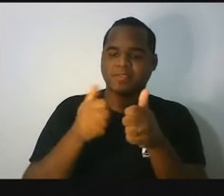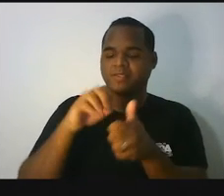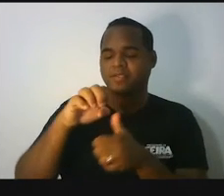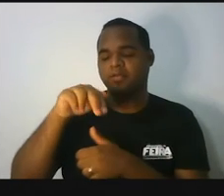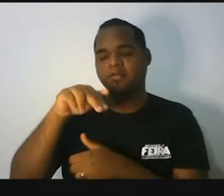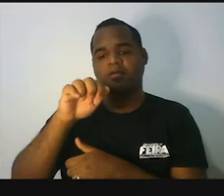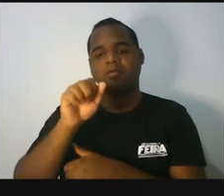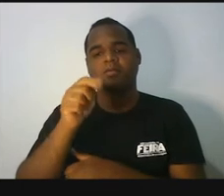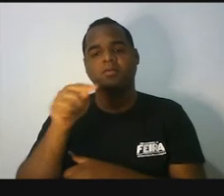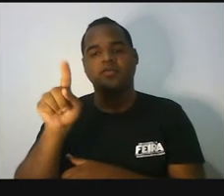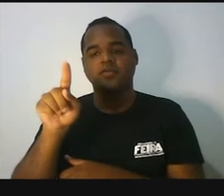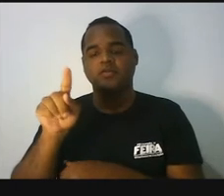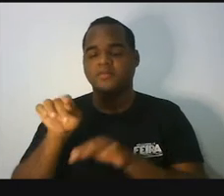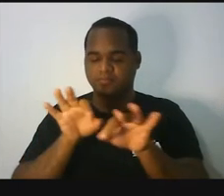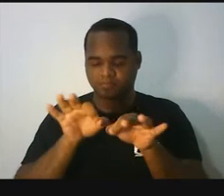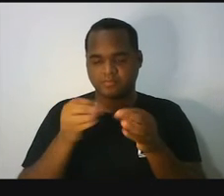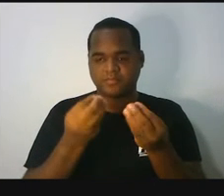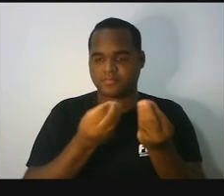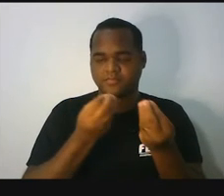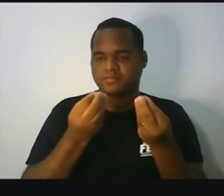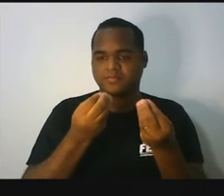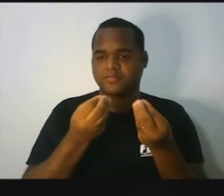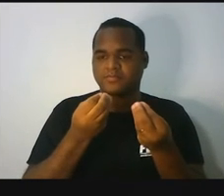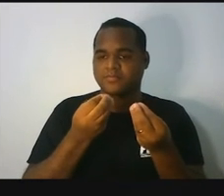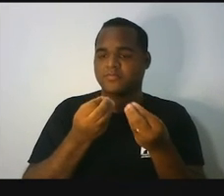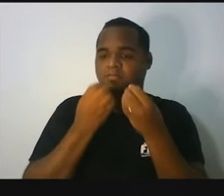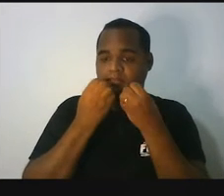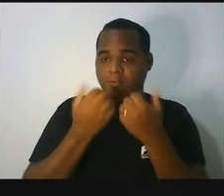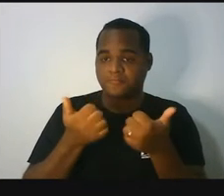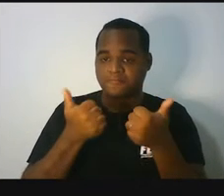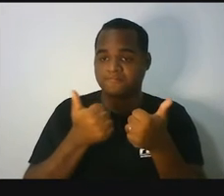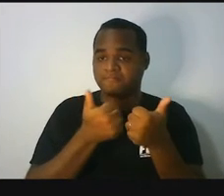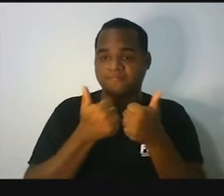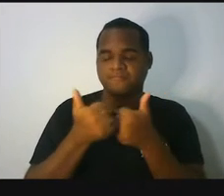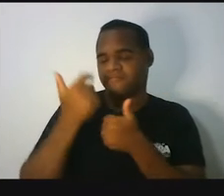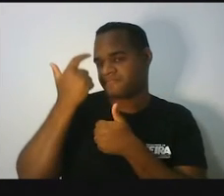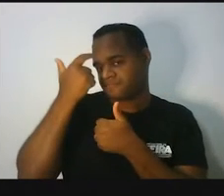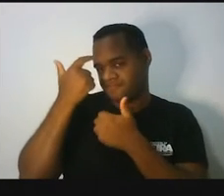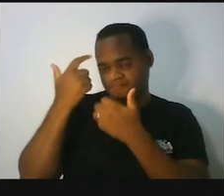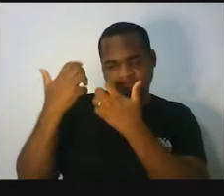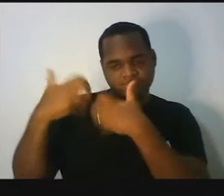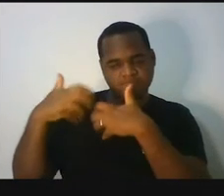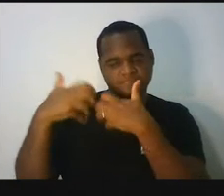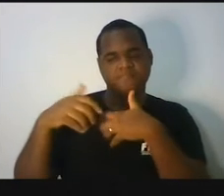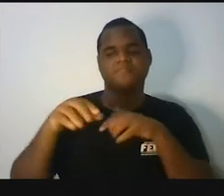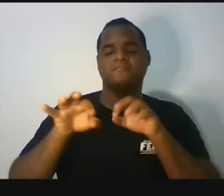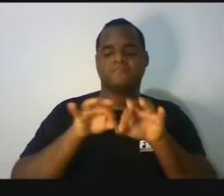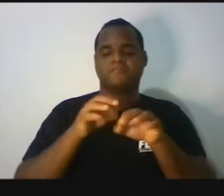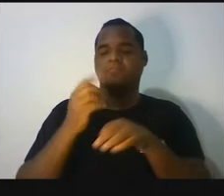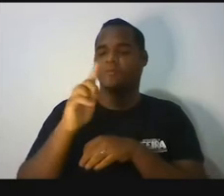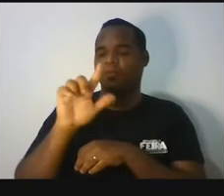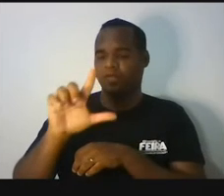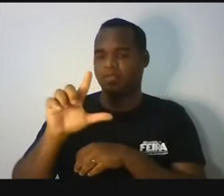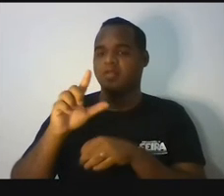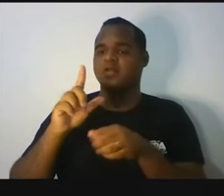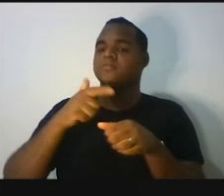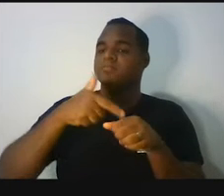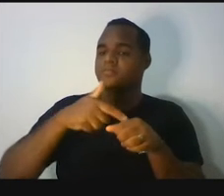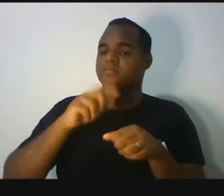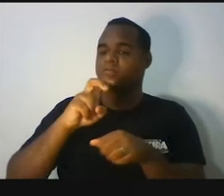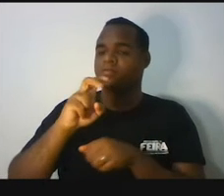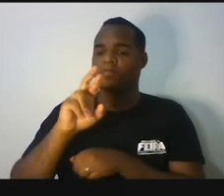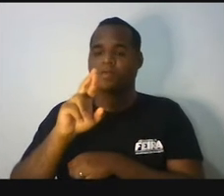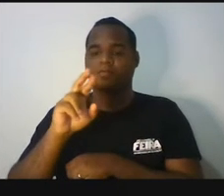equação a gente montou da seguinte forma. Bom, raciocina comigo. Um litro de gasolina, R$ 5